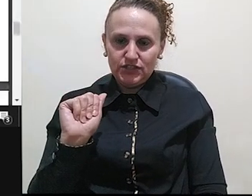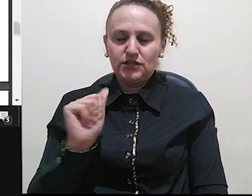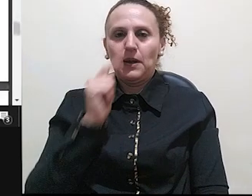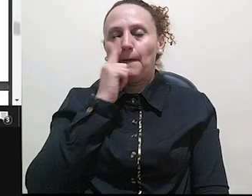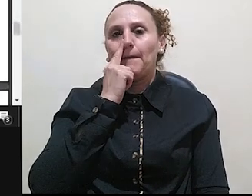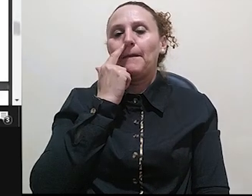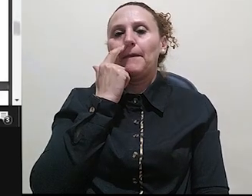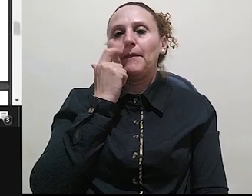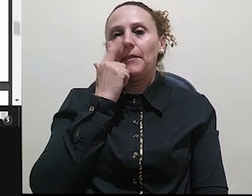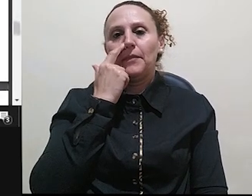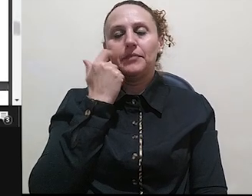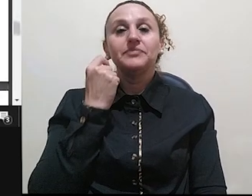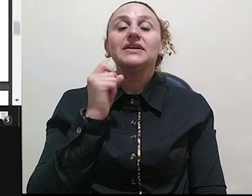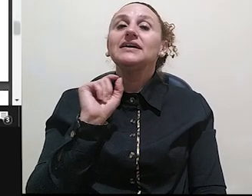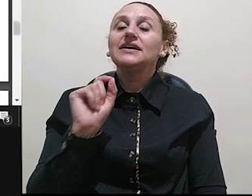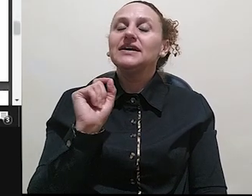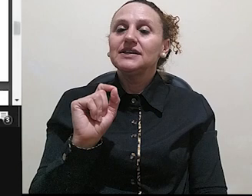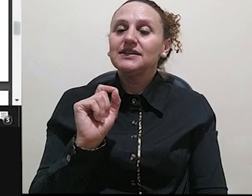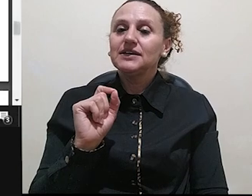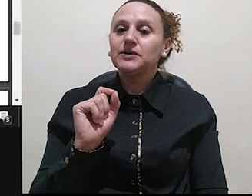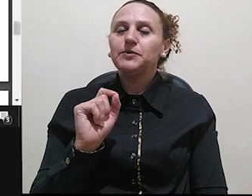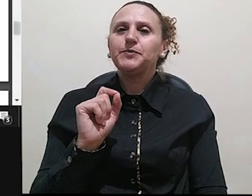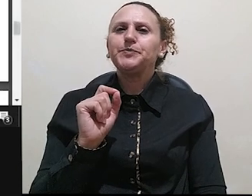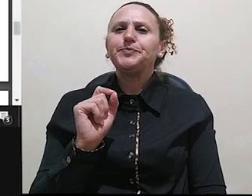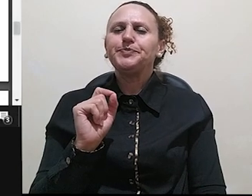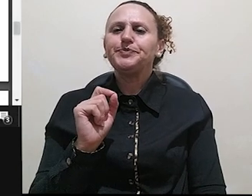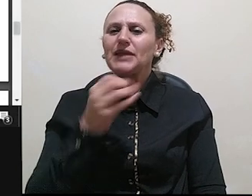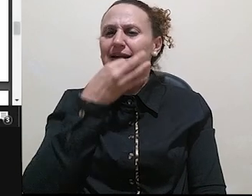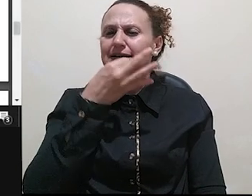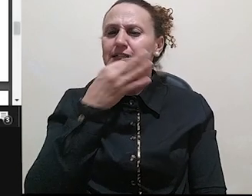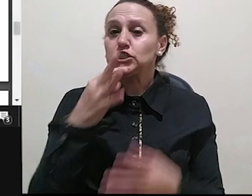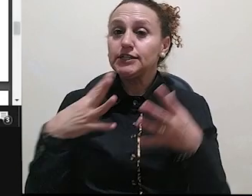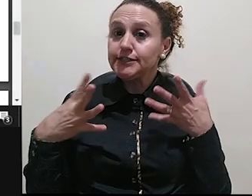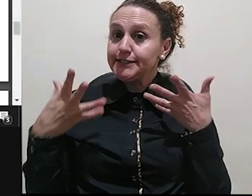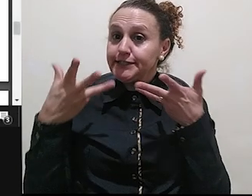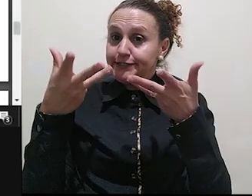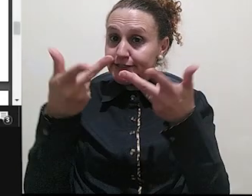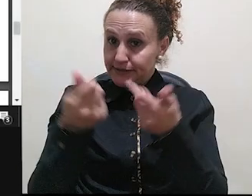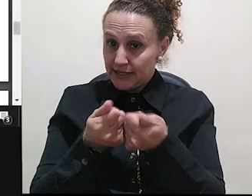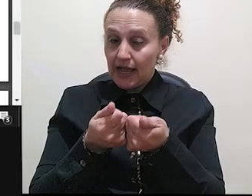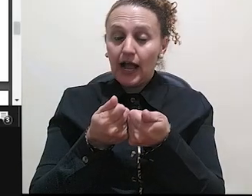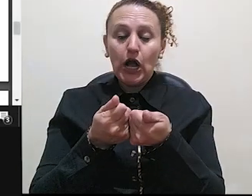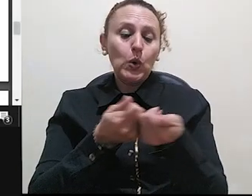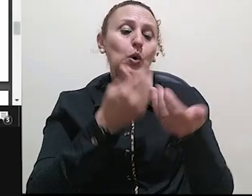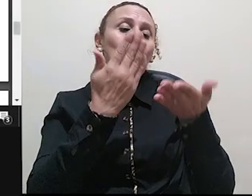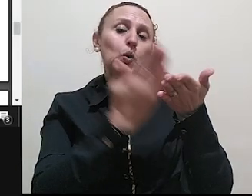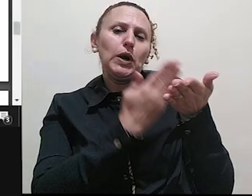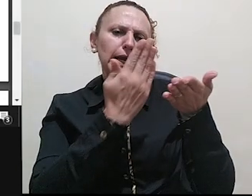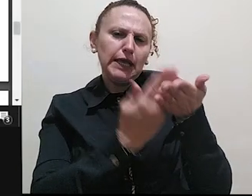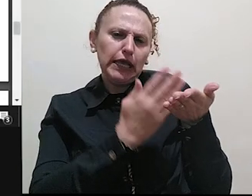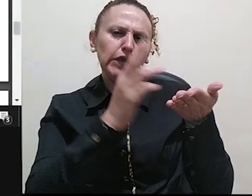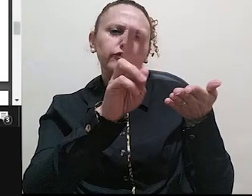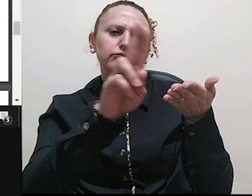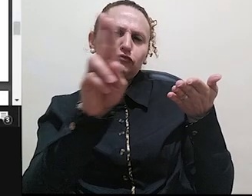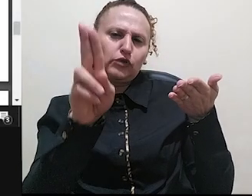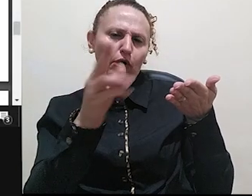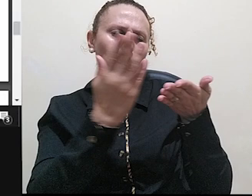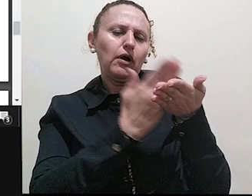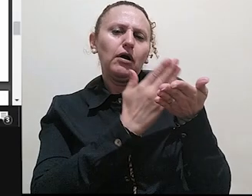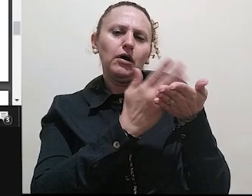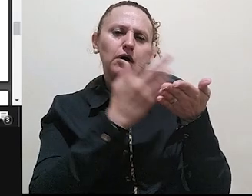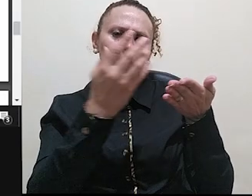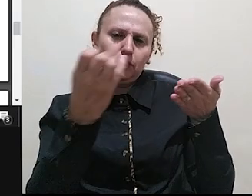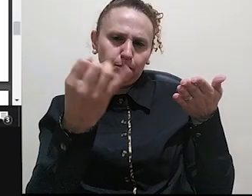Ele fala, em termos de crítica geral, o livro, Ensaios de Filosofia da Linguística, de Borges Neto,